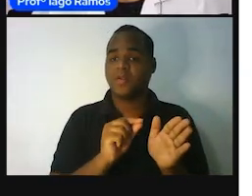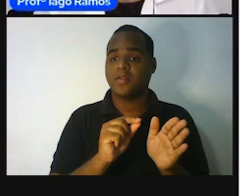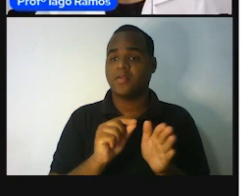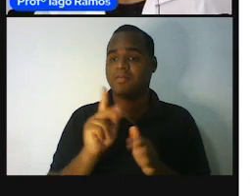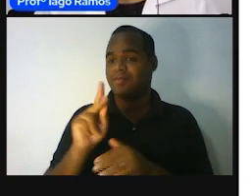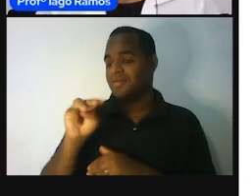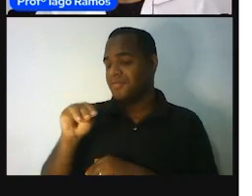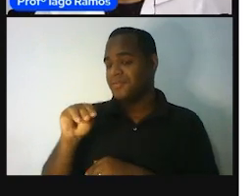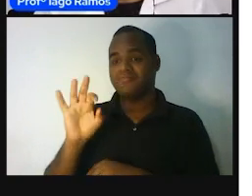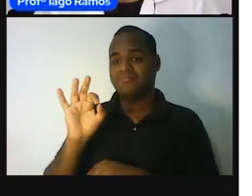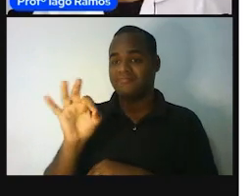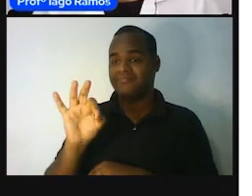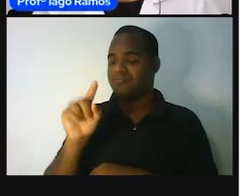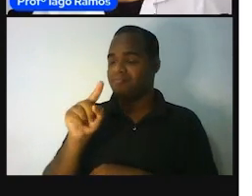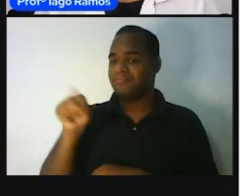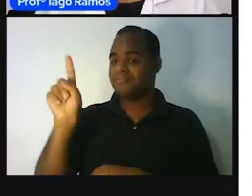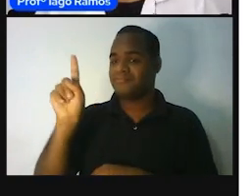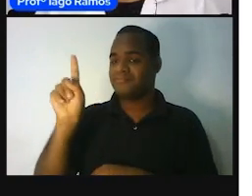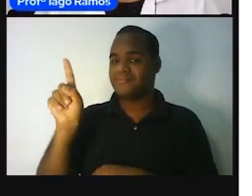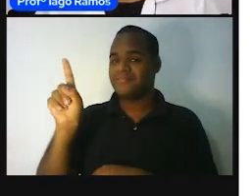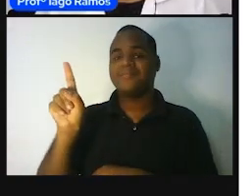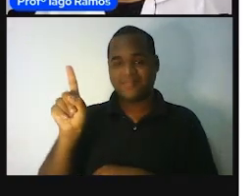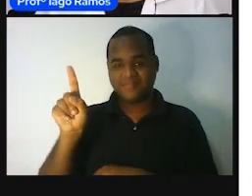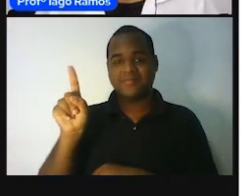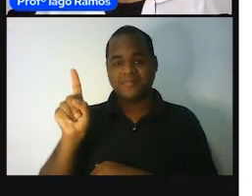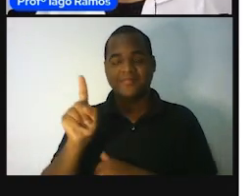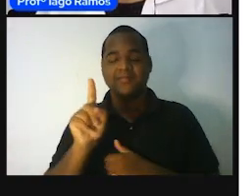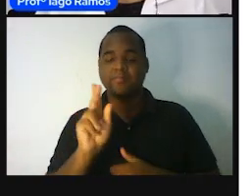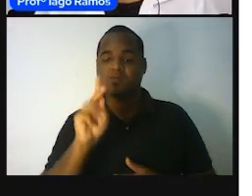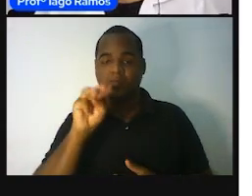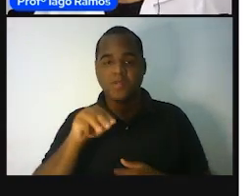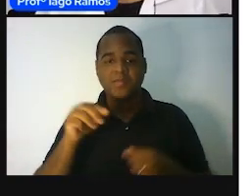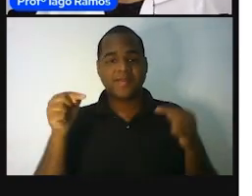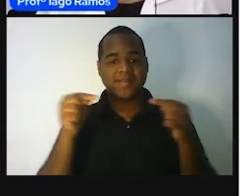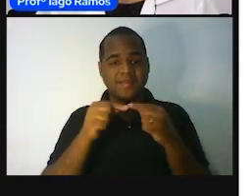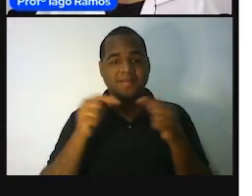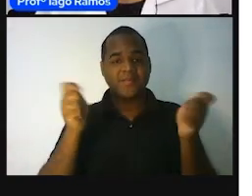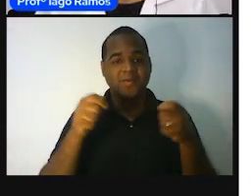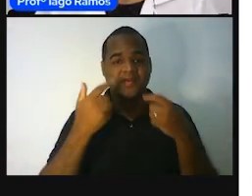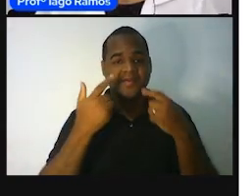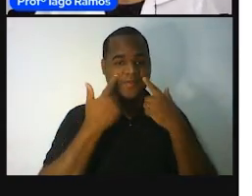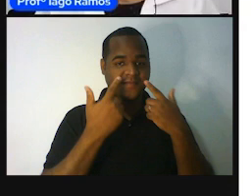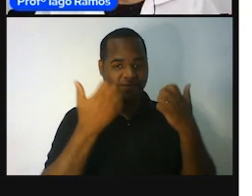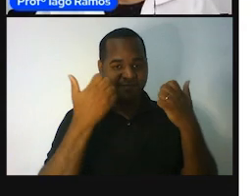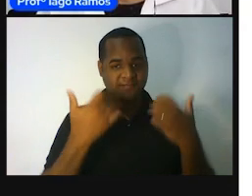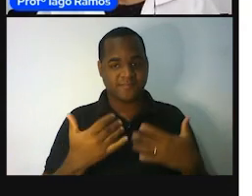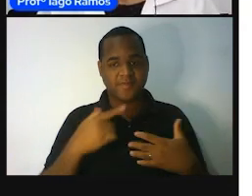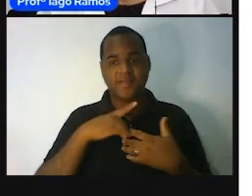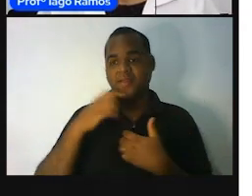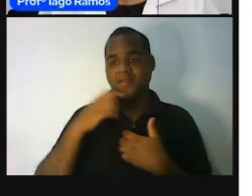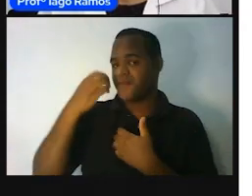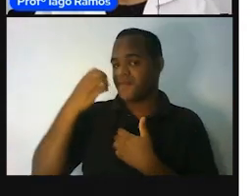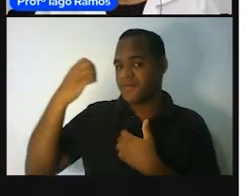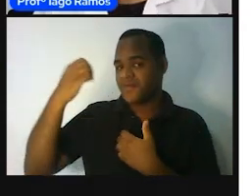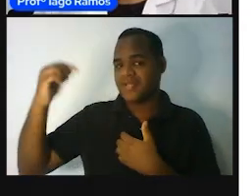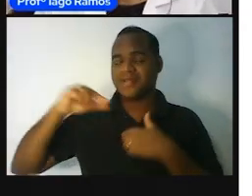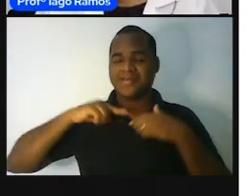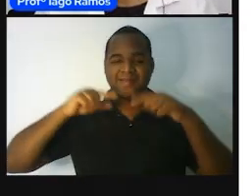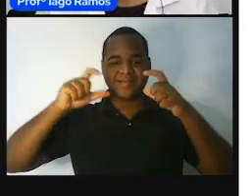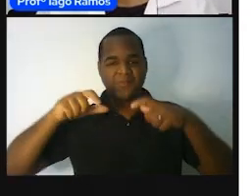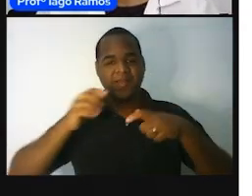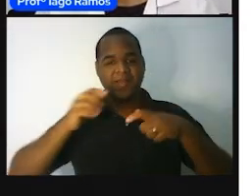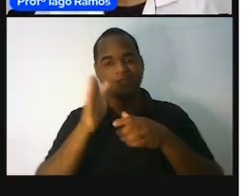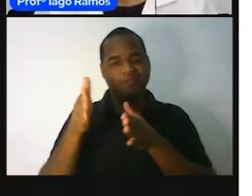quilômetro, né? A gente vive isso com todas as diárias, todas as diárias, diárias, com todas as